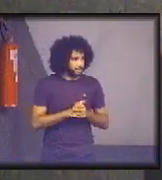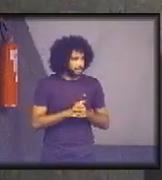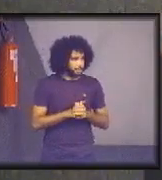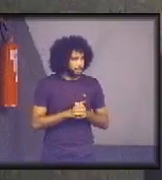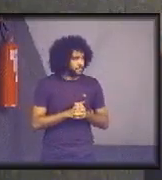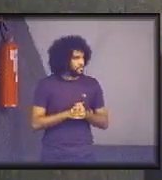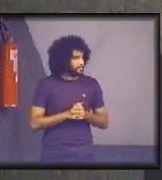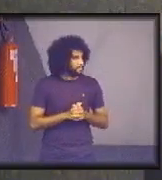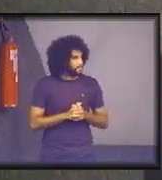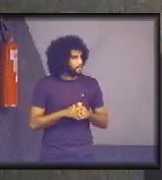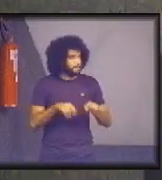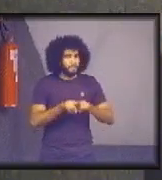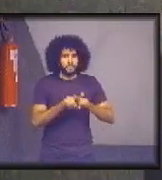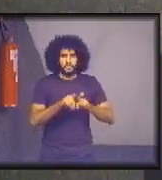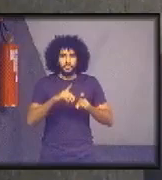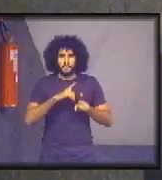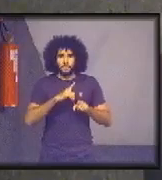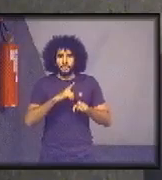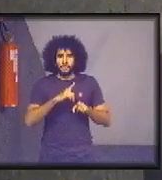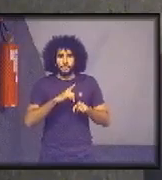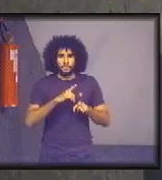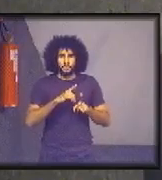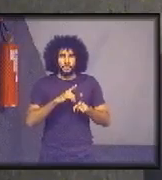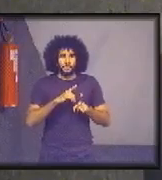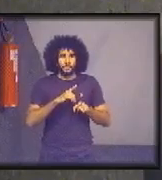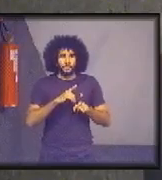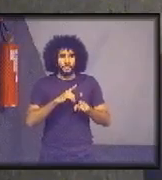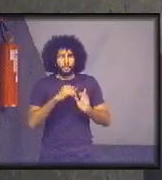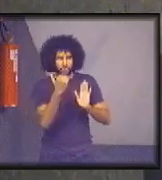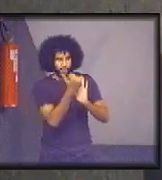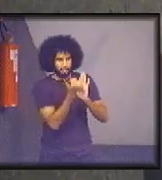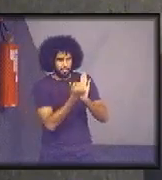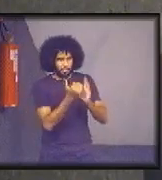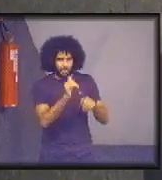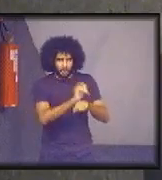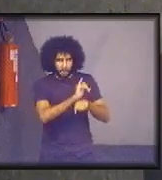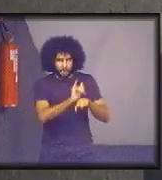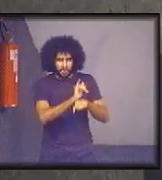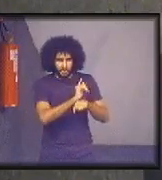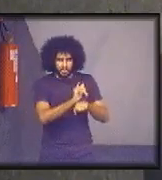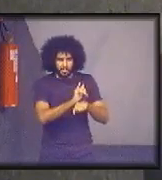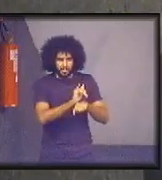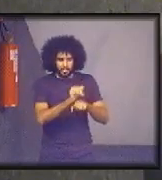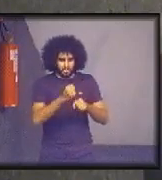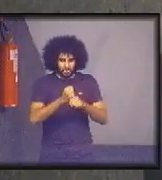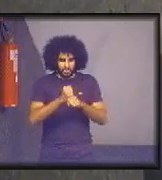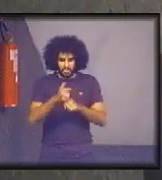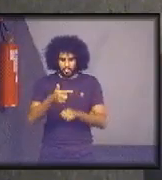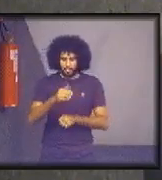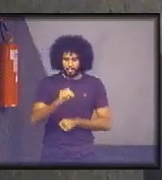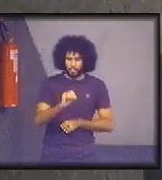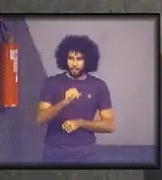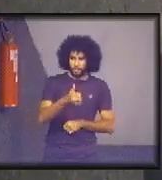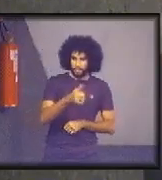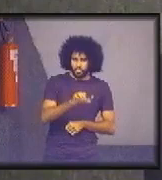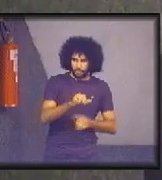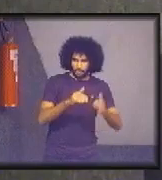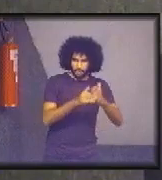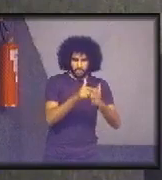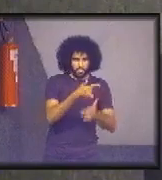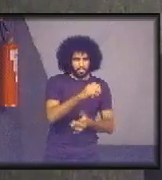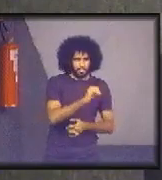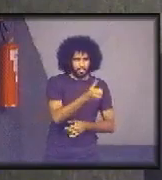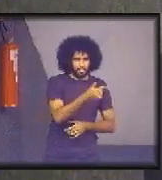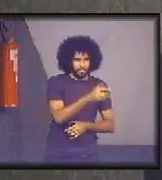Também temos previsto, no plano estratégico do Tribunal 2019-2020, a ação do projeto de